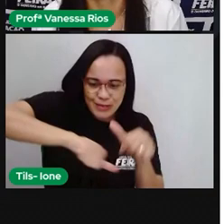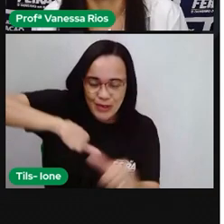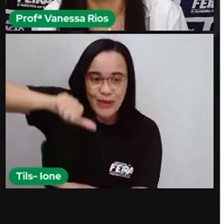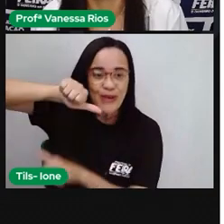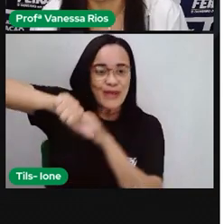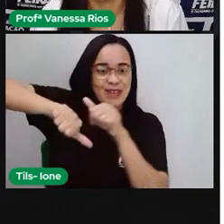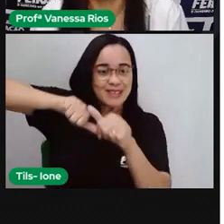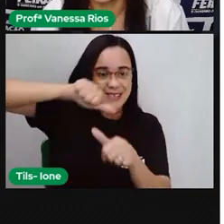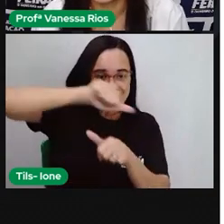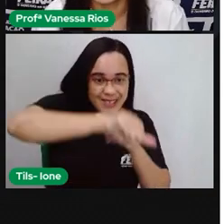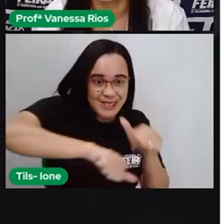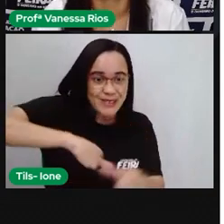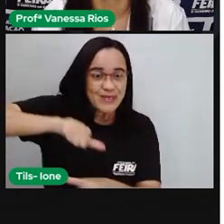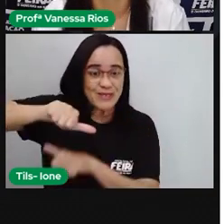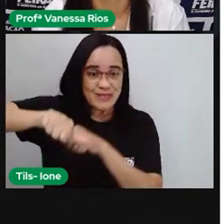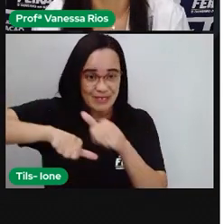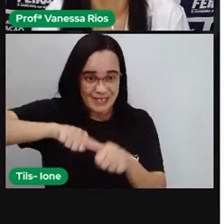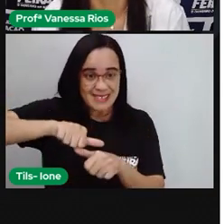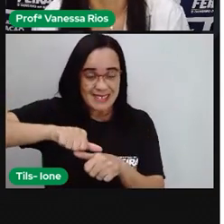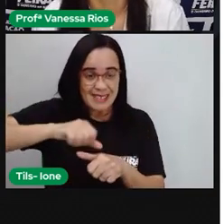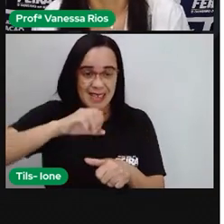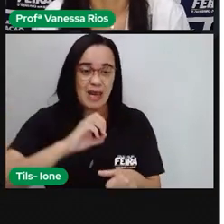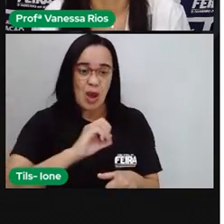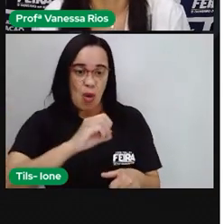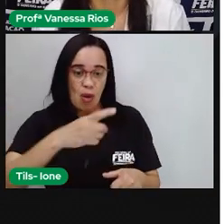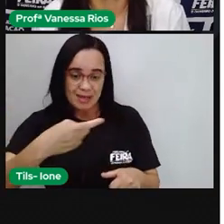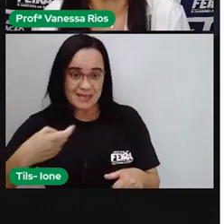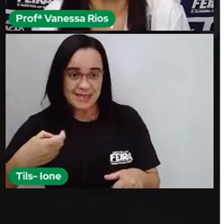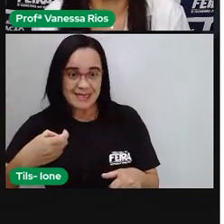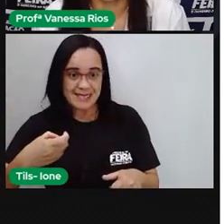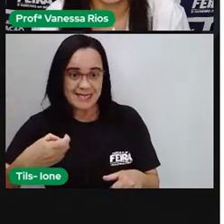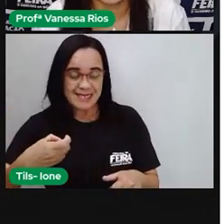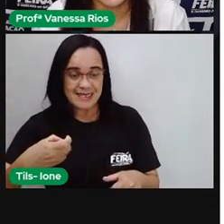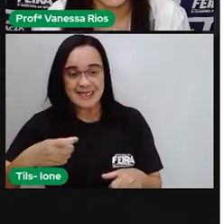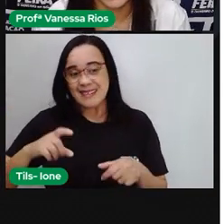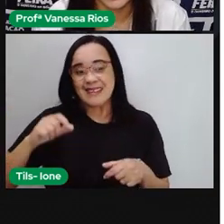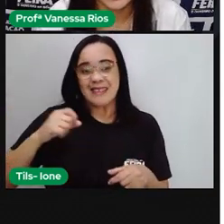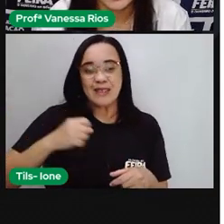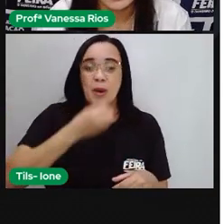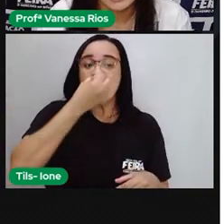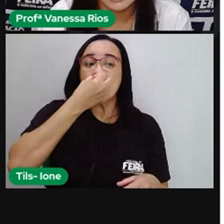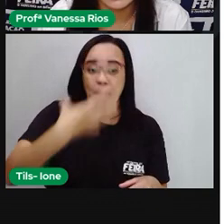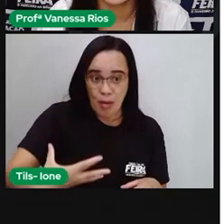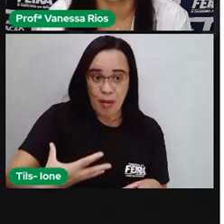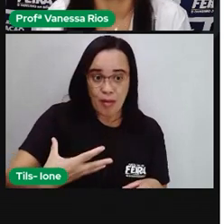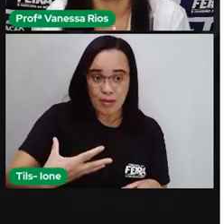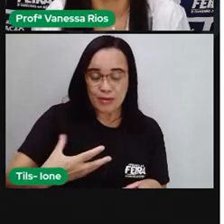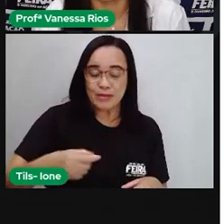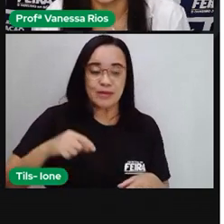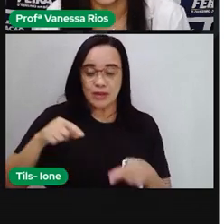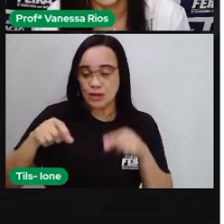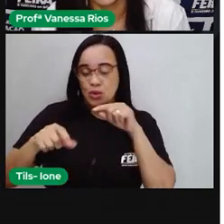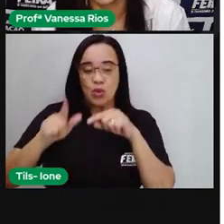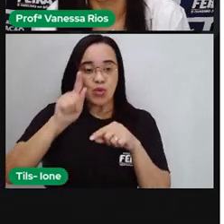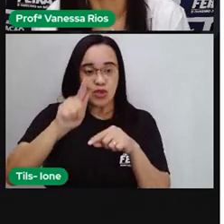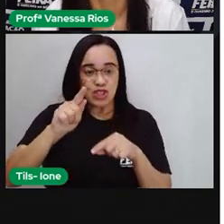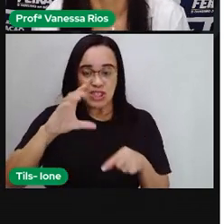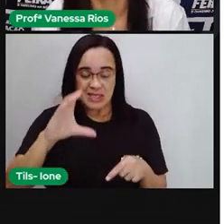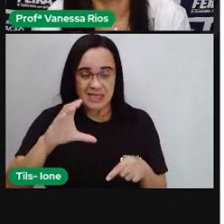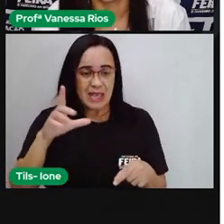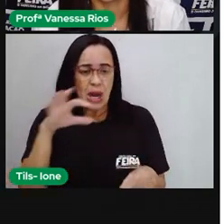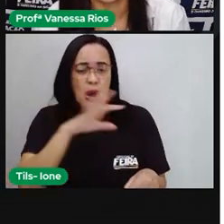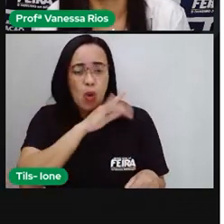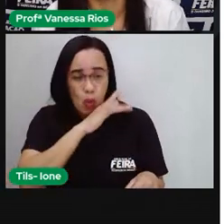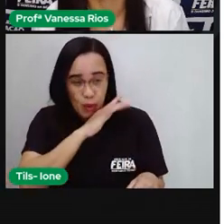gás carbônico que vai sair aí das nossas células, passar por nosso sangue, chegar até os pulmões